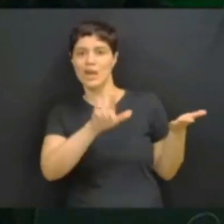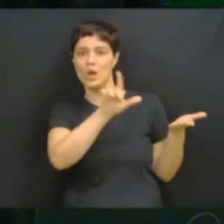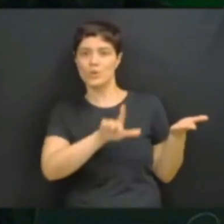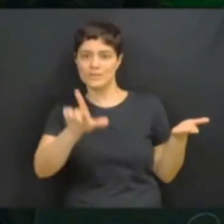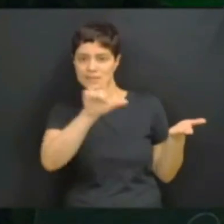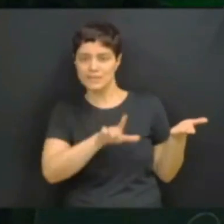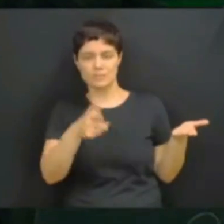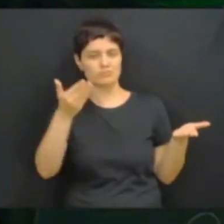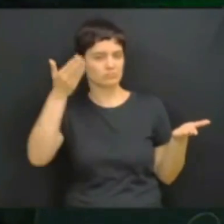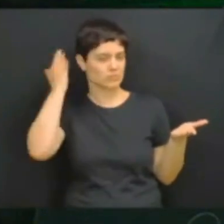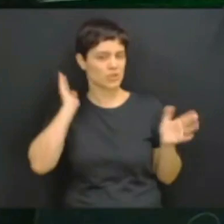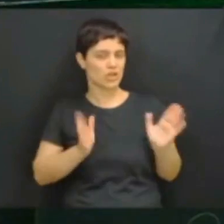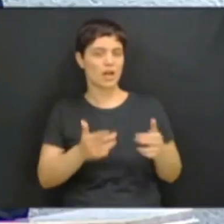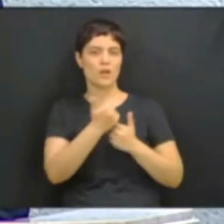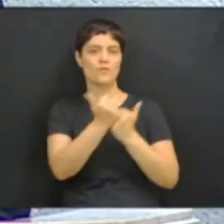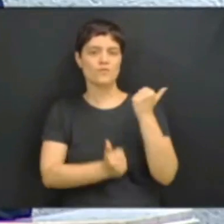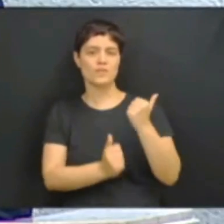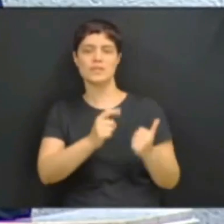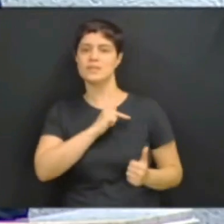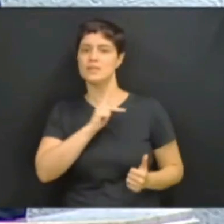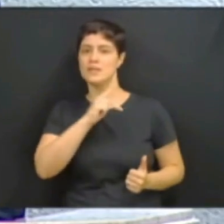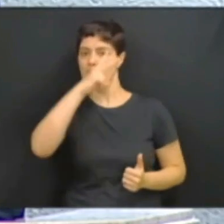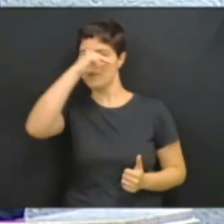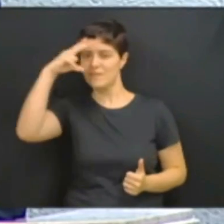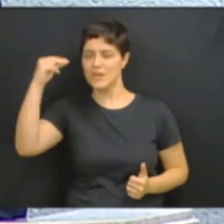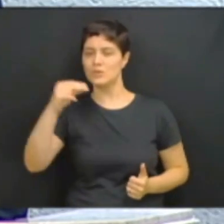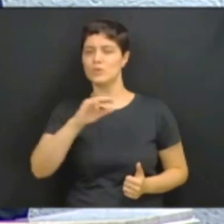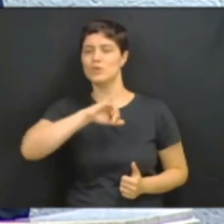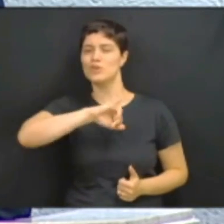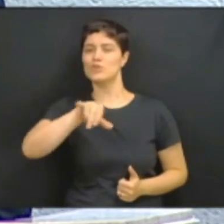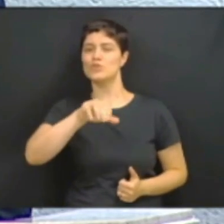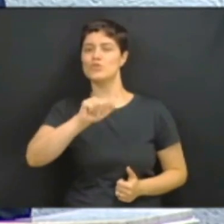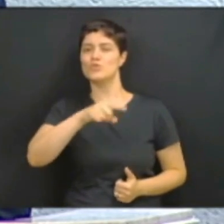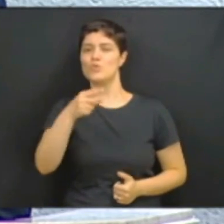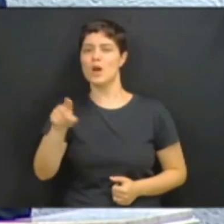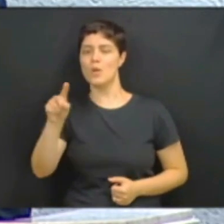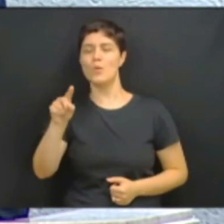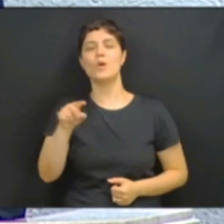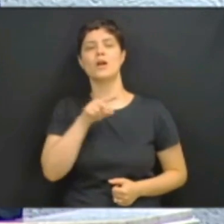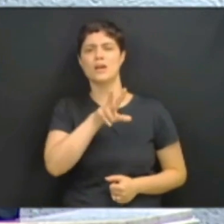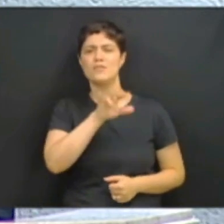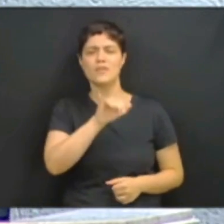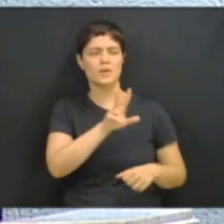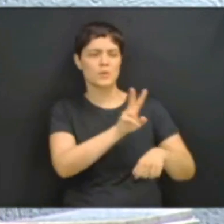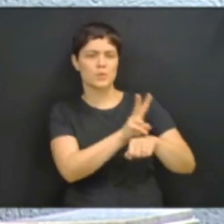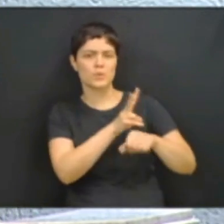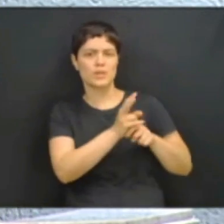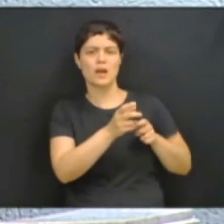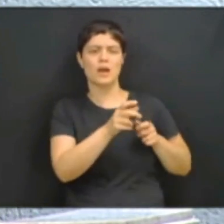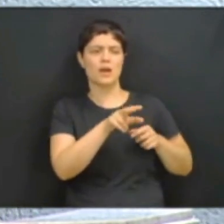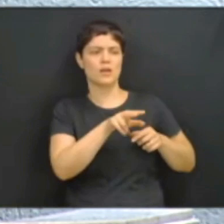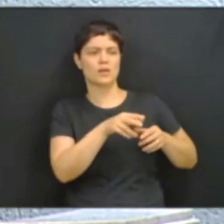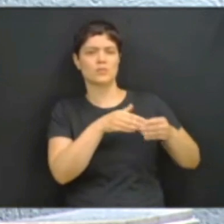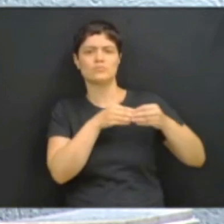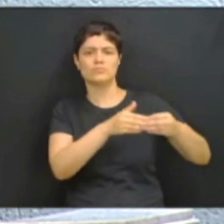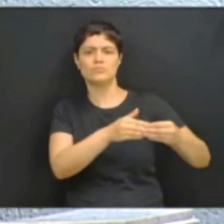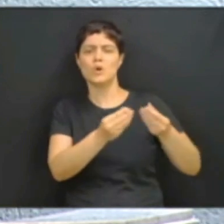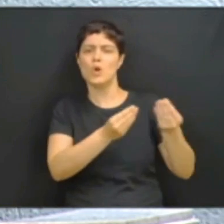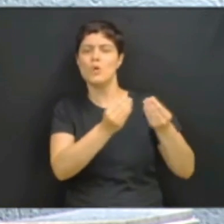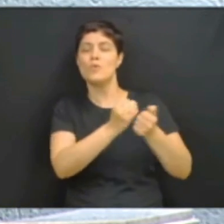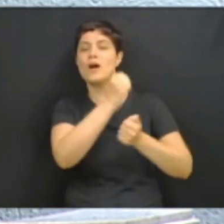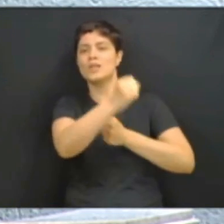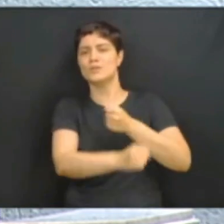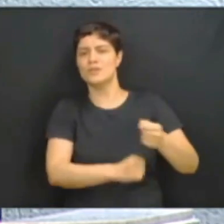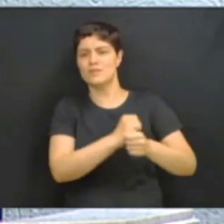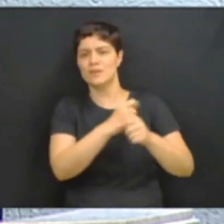-prefeito João Mendonça será o responsável por cuidar e comandar o Podemos para o pleito do ano que vem.